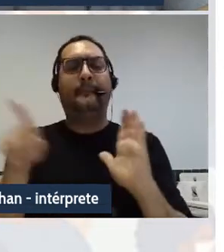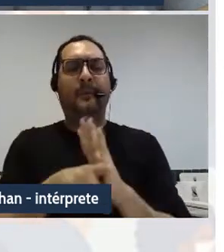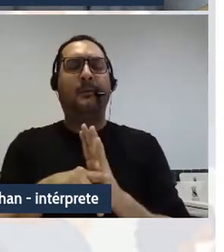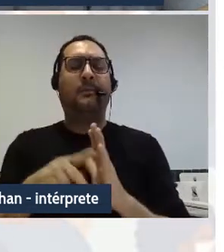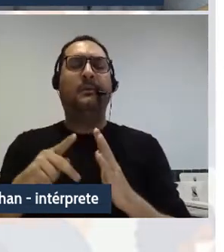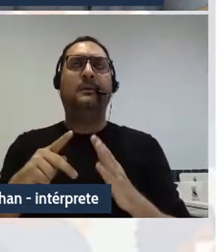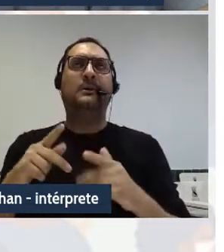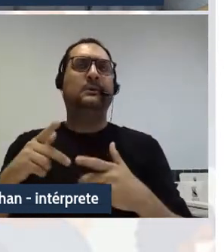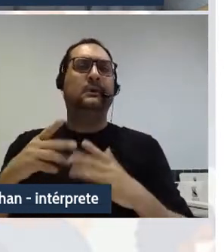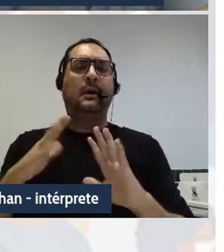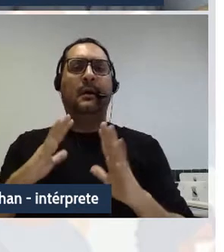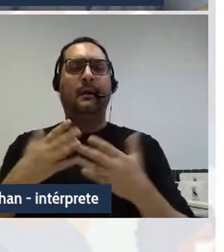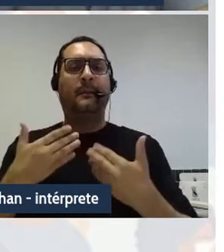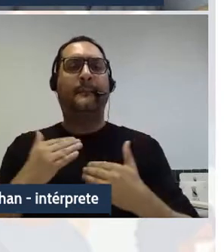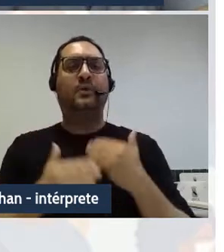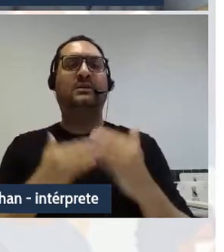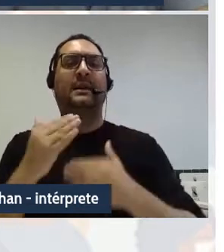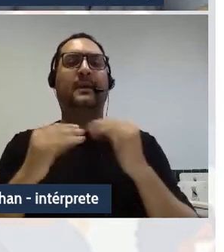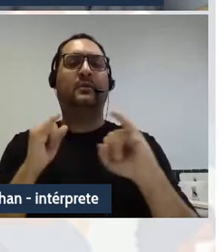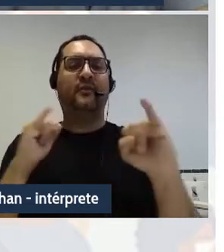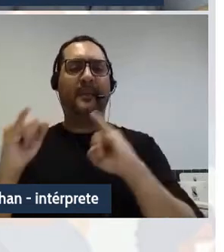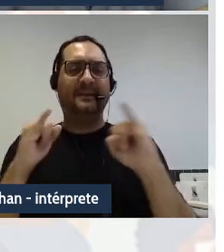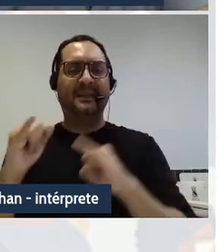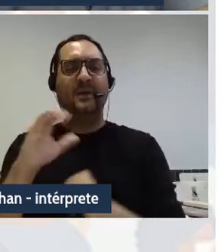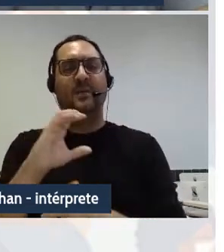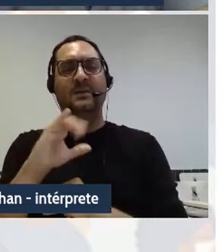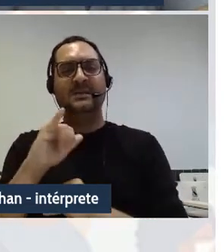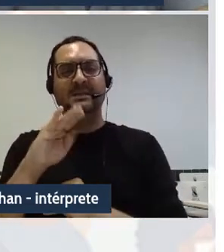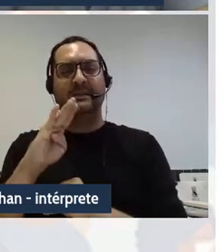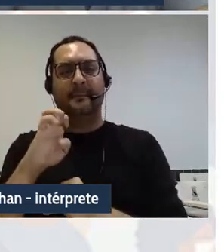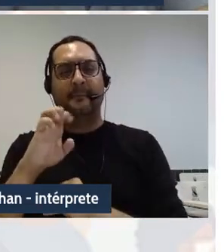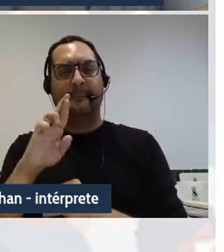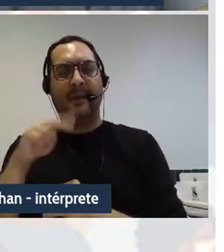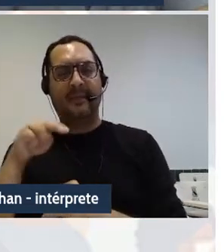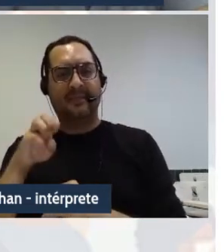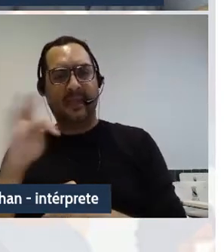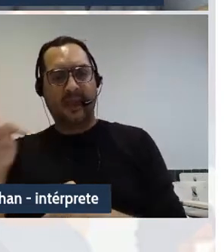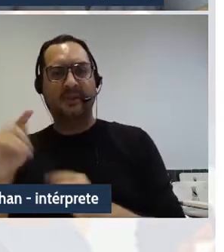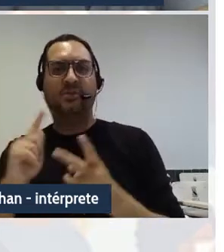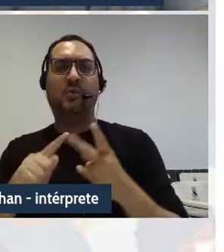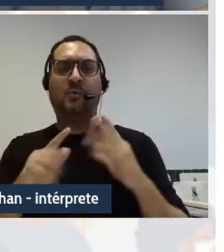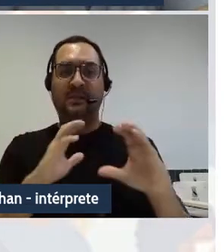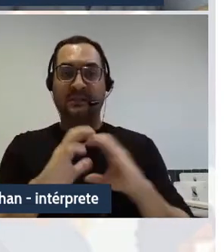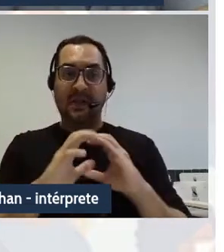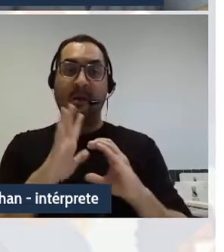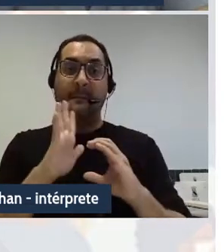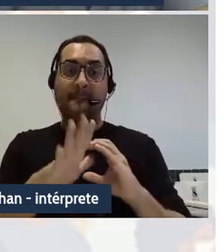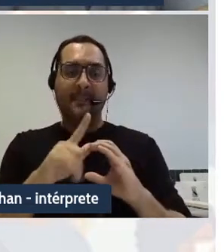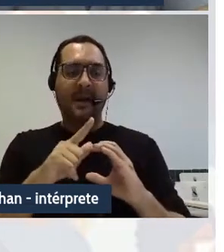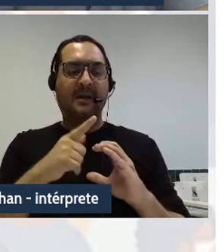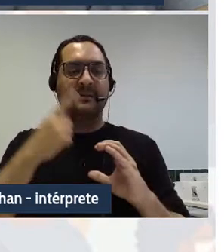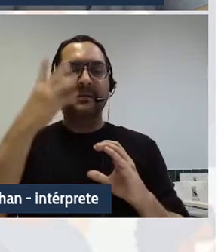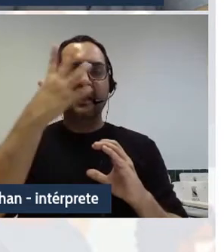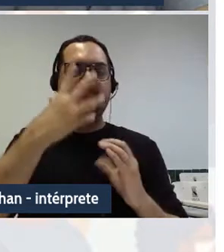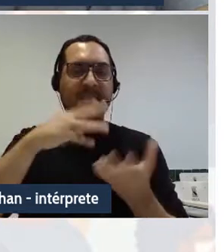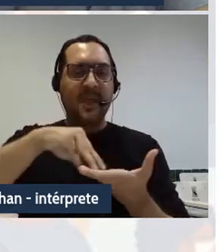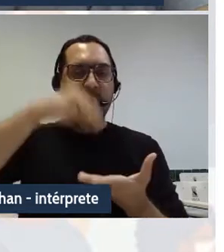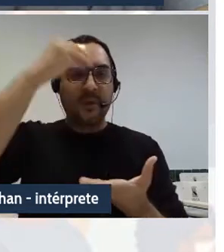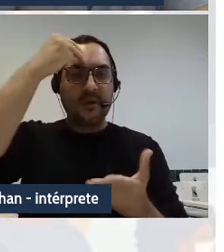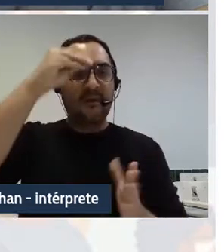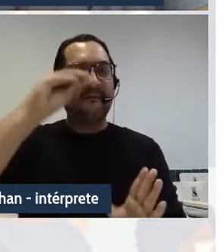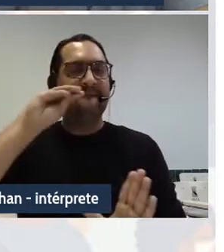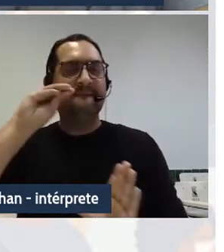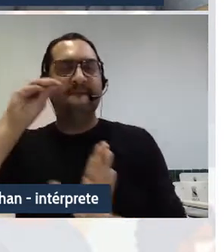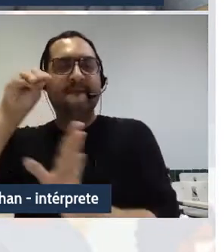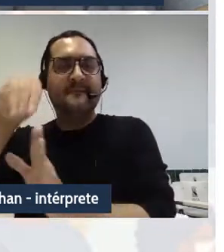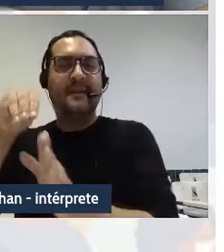ao processamento de informação, à cibernética, à computação, como também aplicar suas explicações à descrição da linguagem verbal